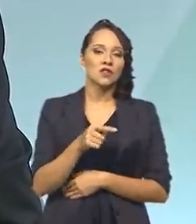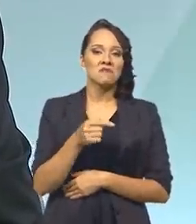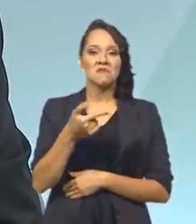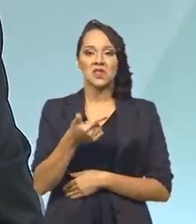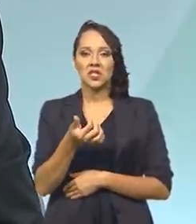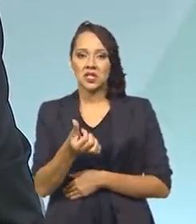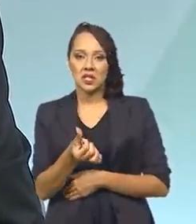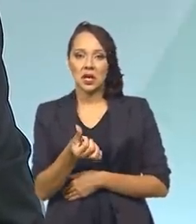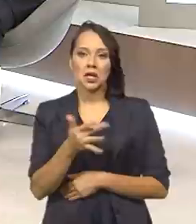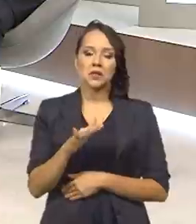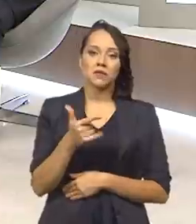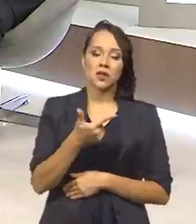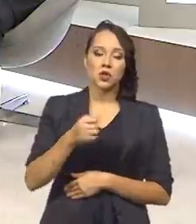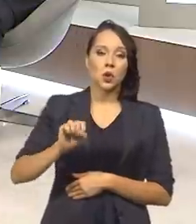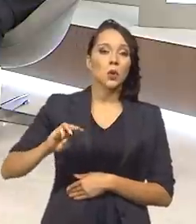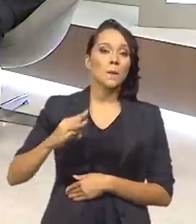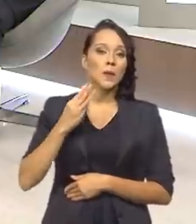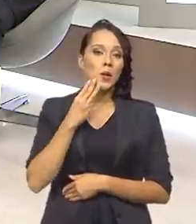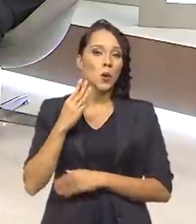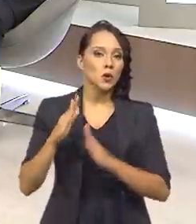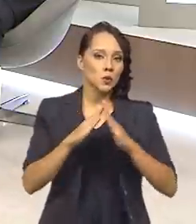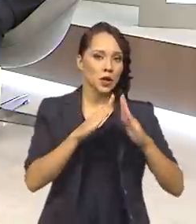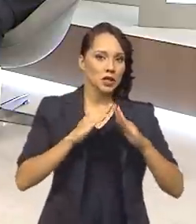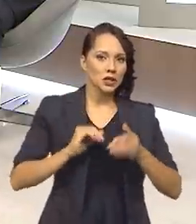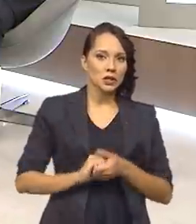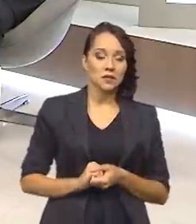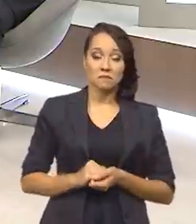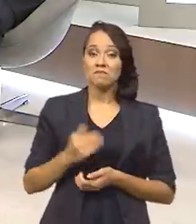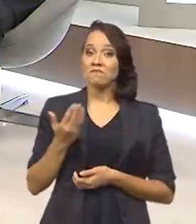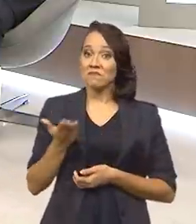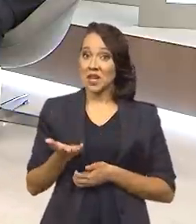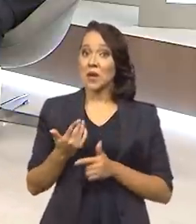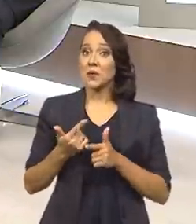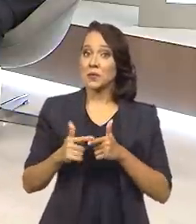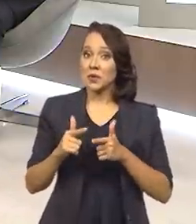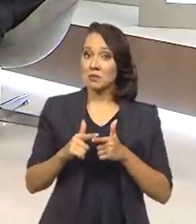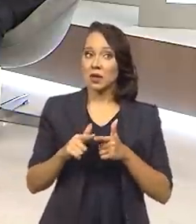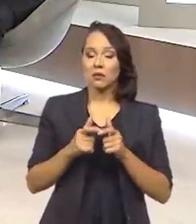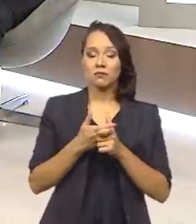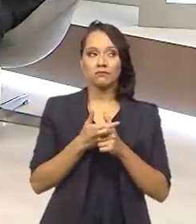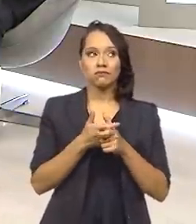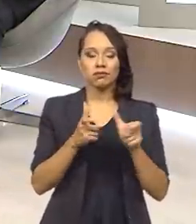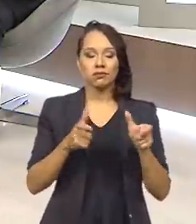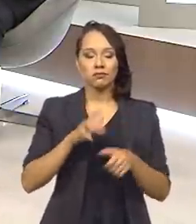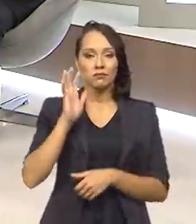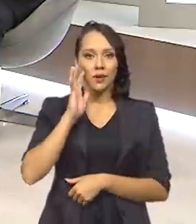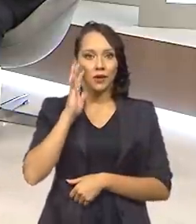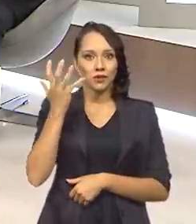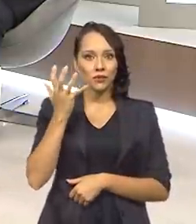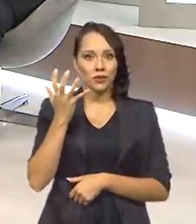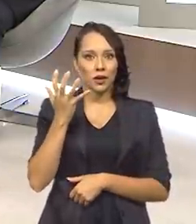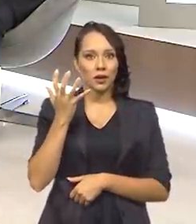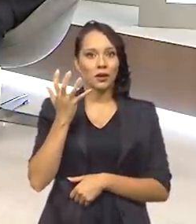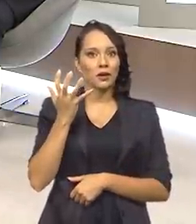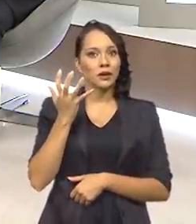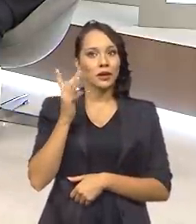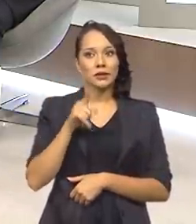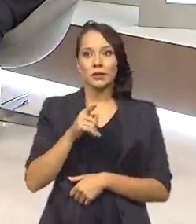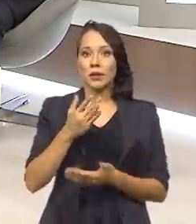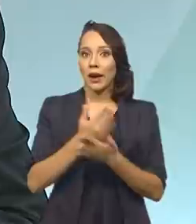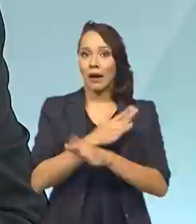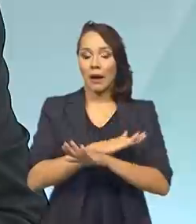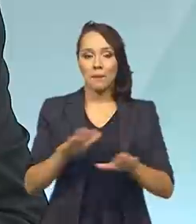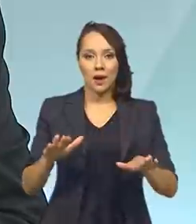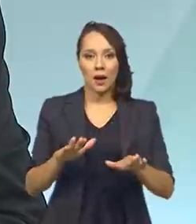26 a 28 milhões de moradias. É um problema enorme para resolver, de uma vez por todas,